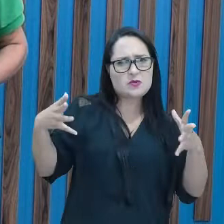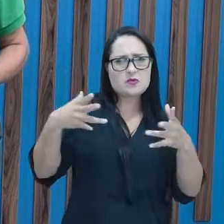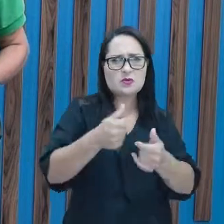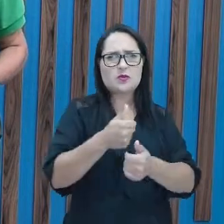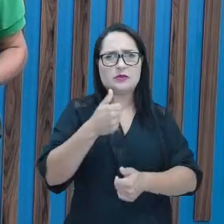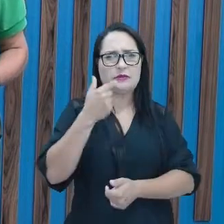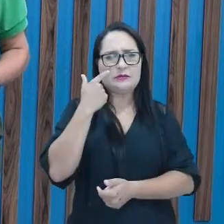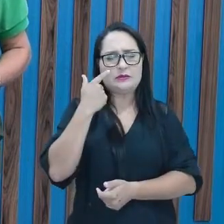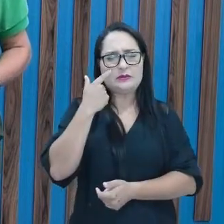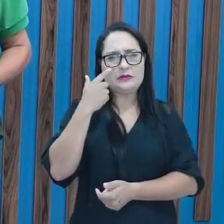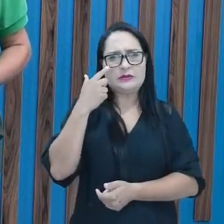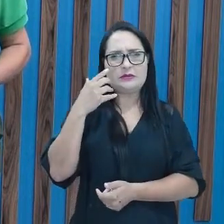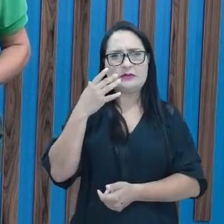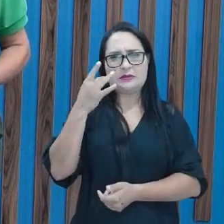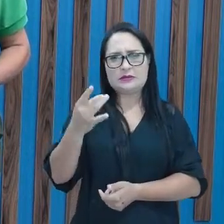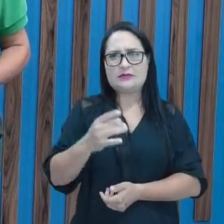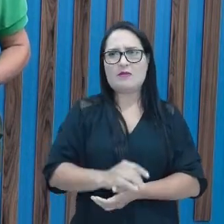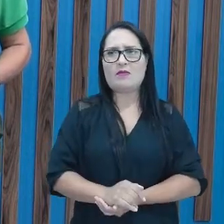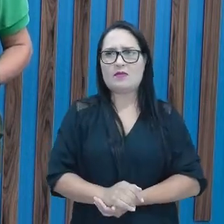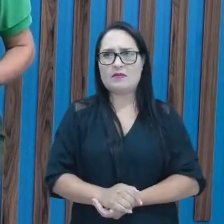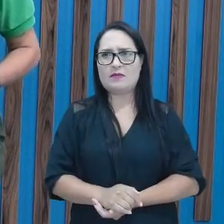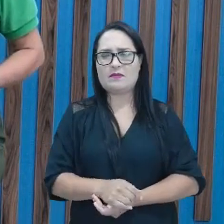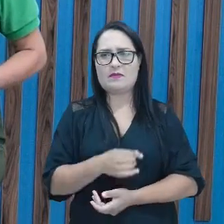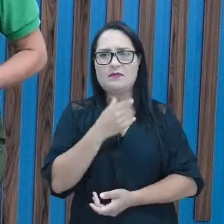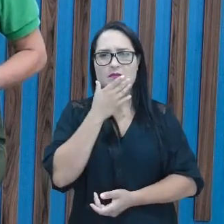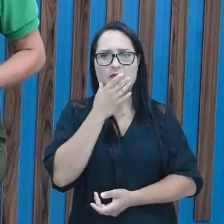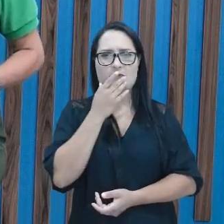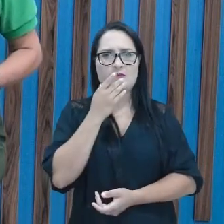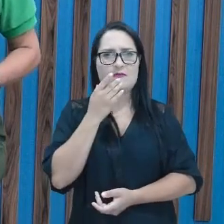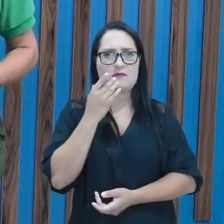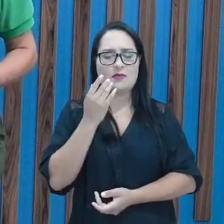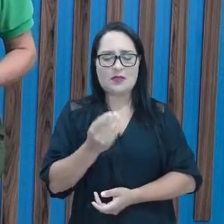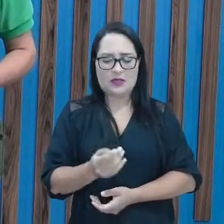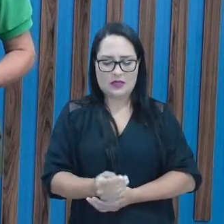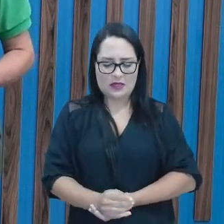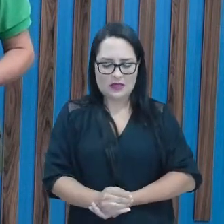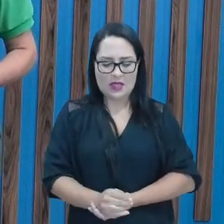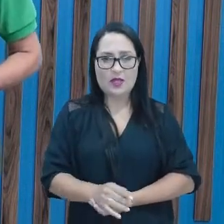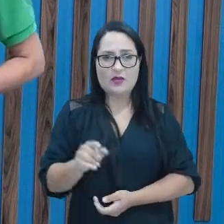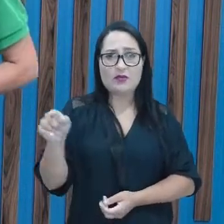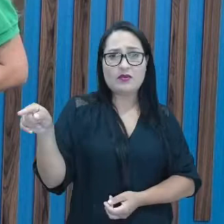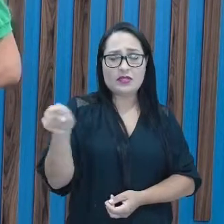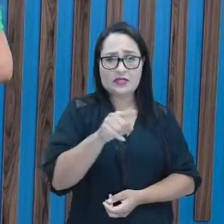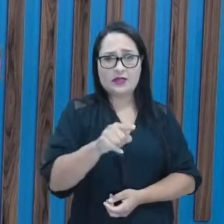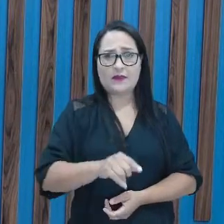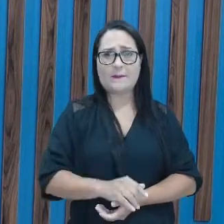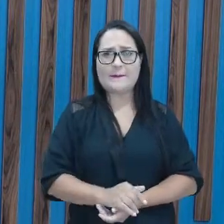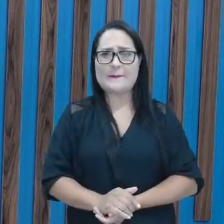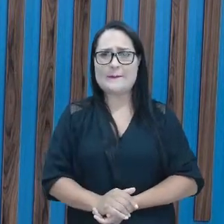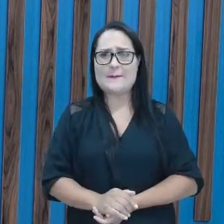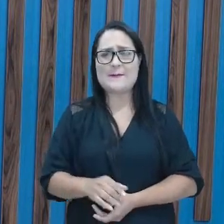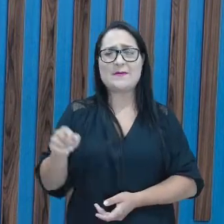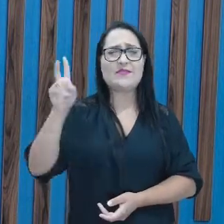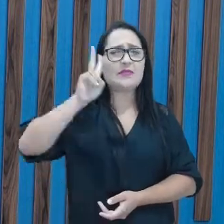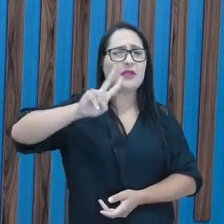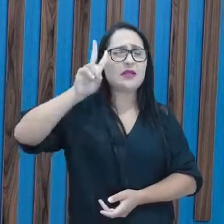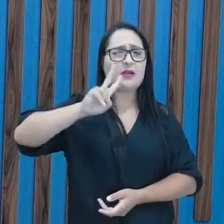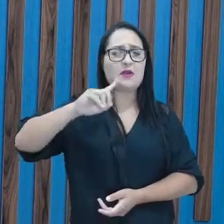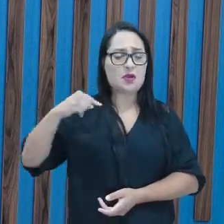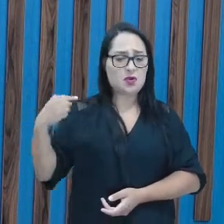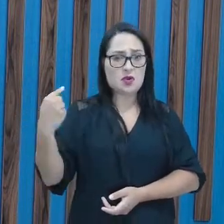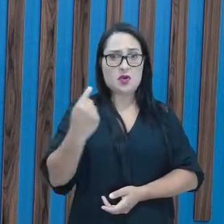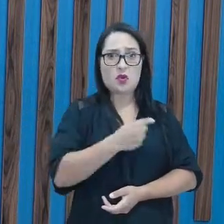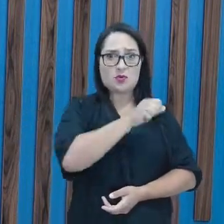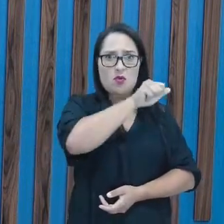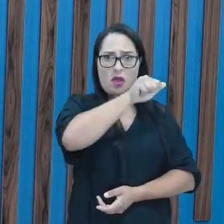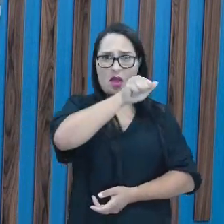ligadinho, até rimou. Olha só, gente. Você com certeza se lembra que nosso